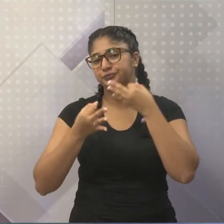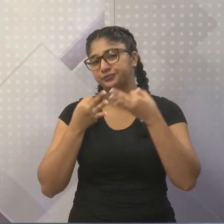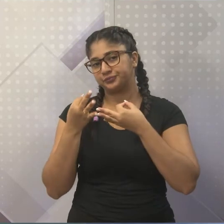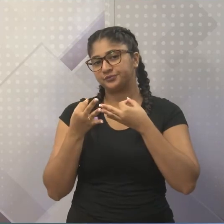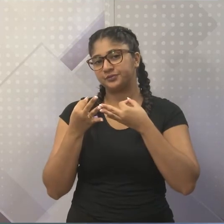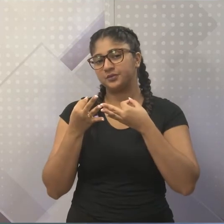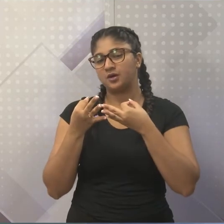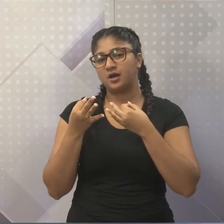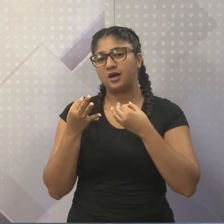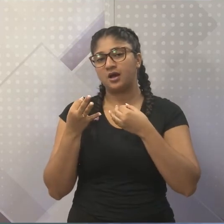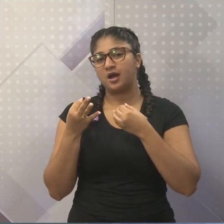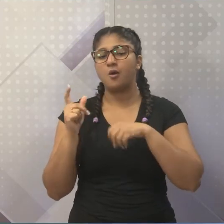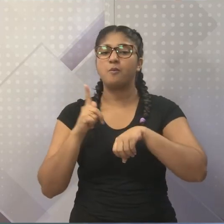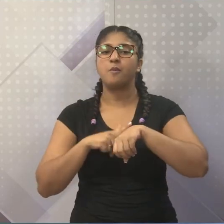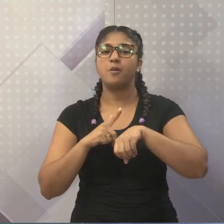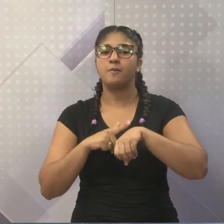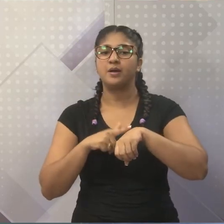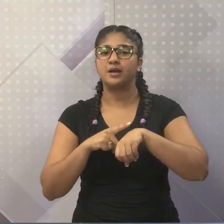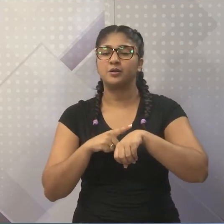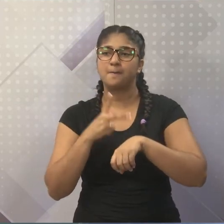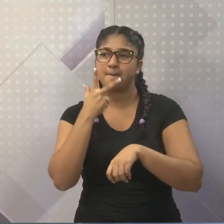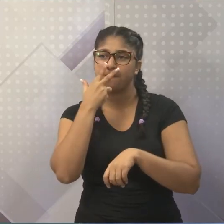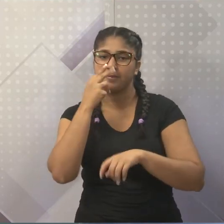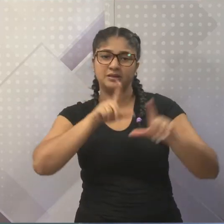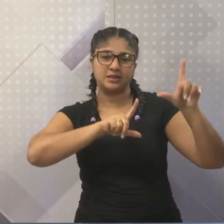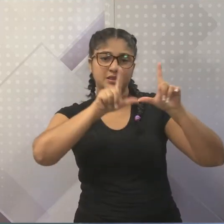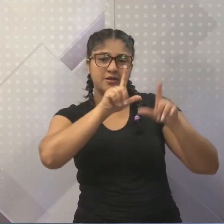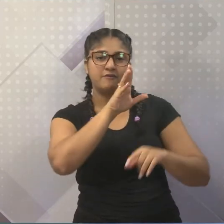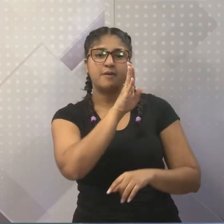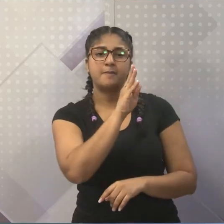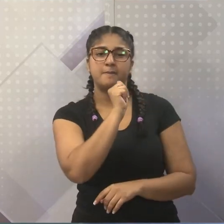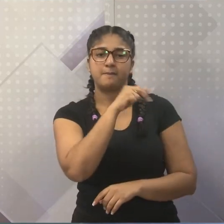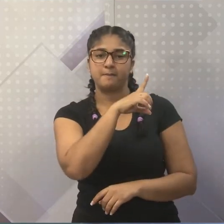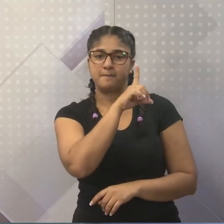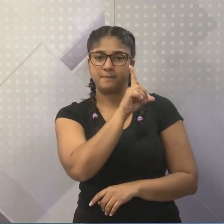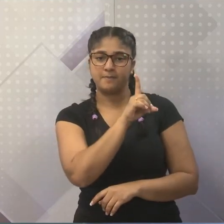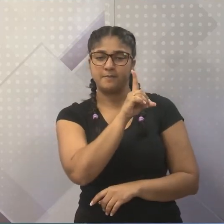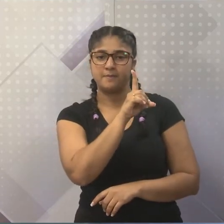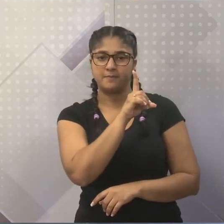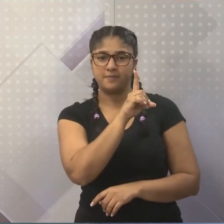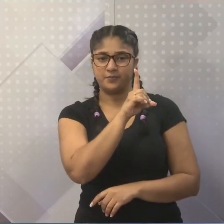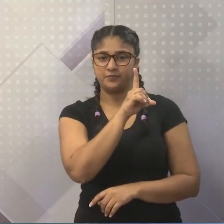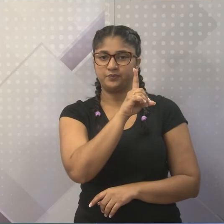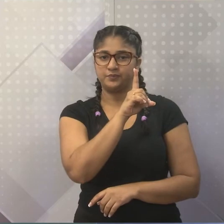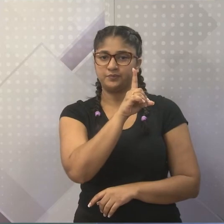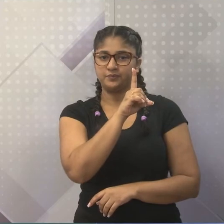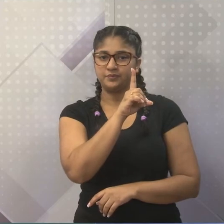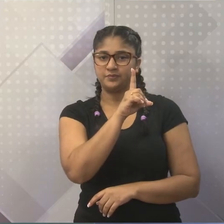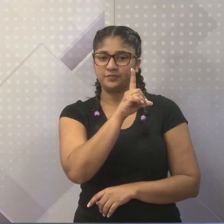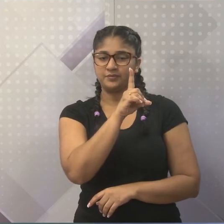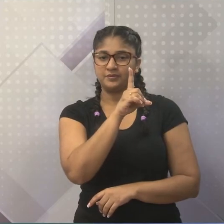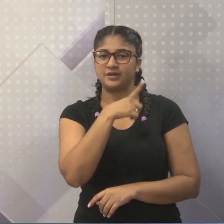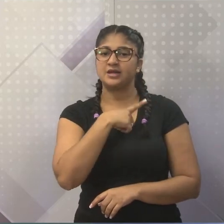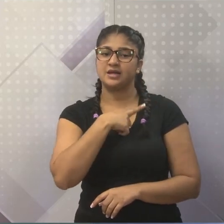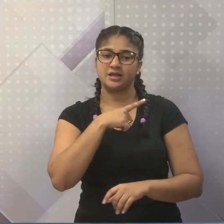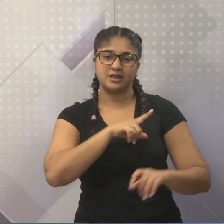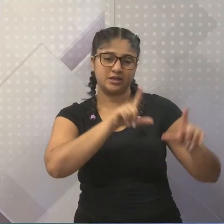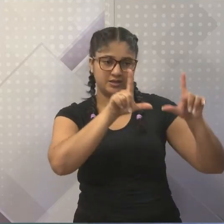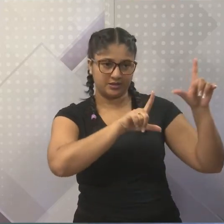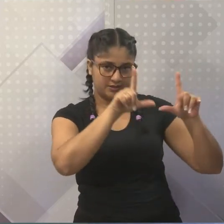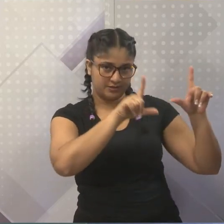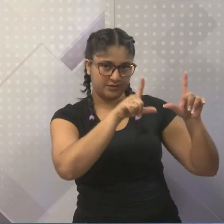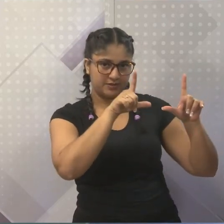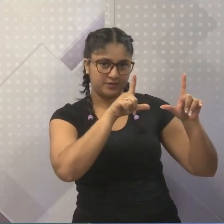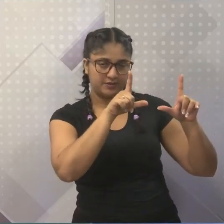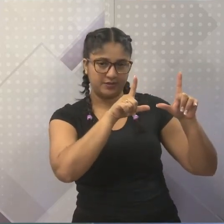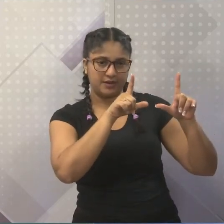É aquele momento em que, na banda, eu acho que é aos domingos, a partir das seis horas. Terceiro tempo da pão. Terceiro tempo. É da banda. Da banda,